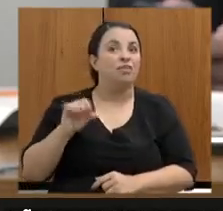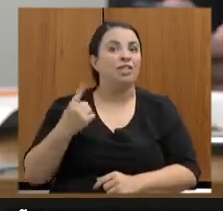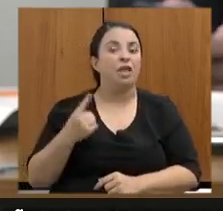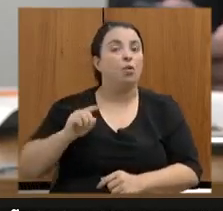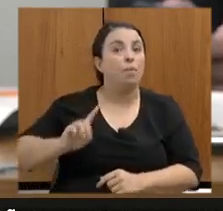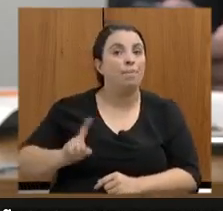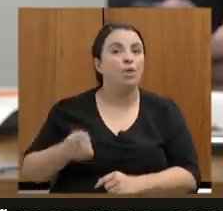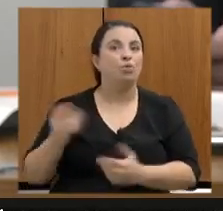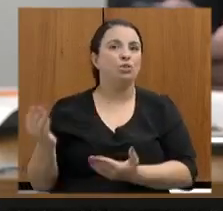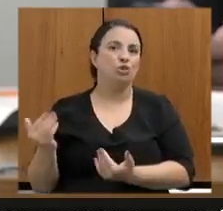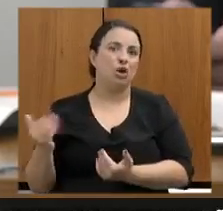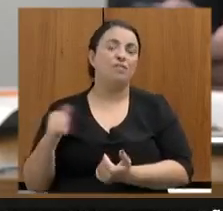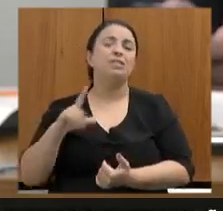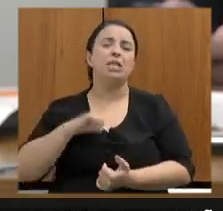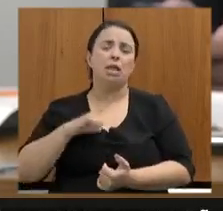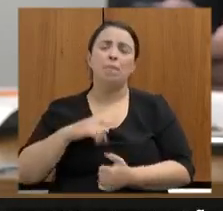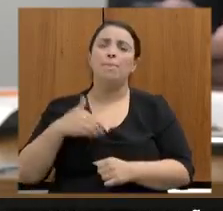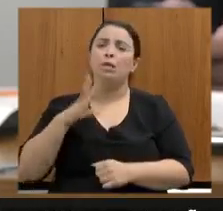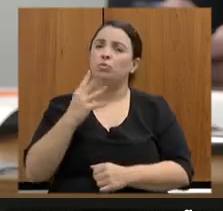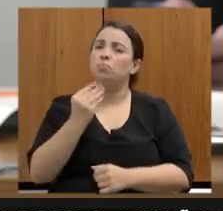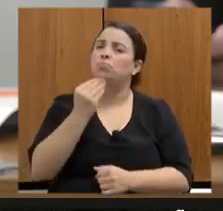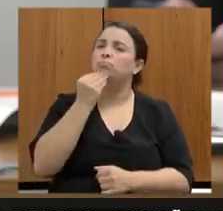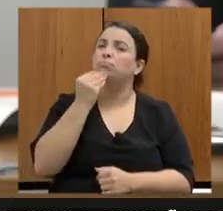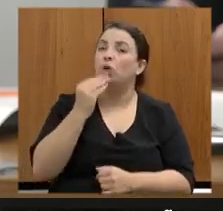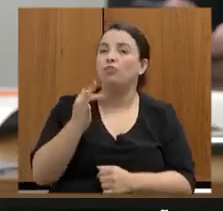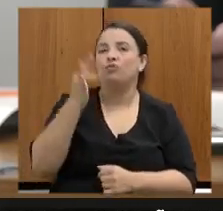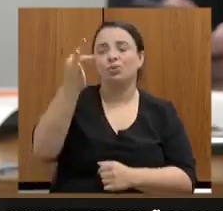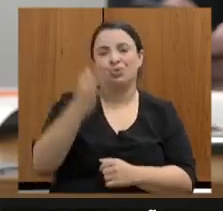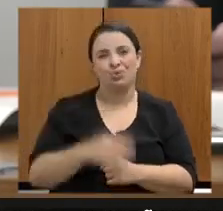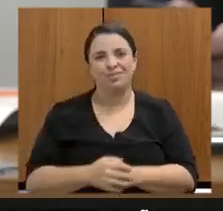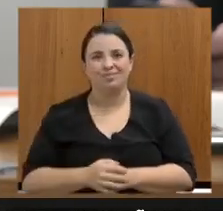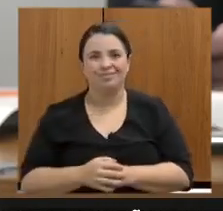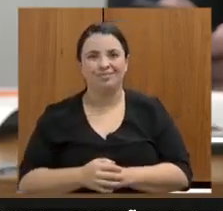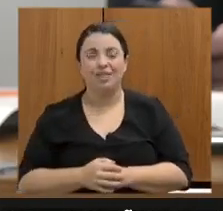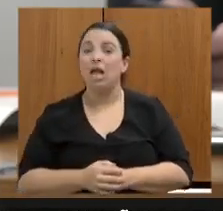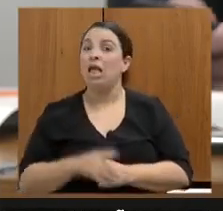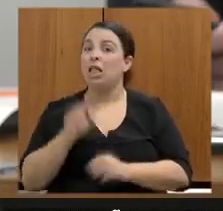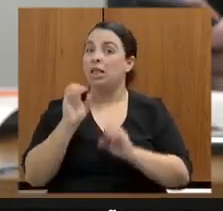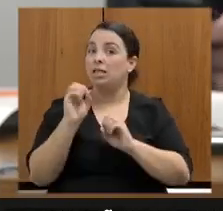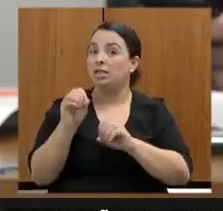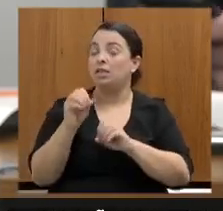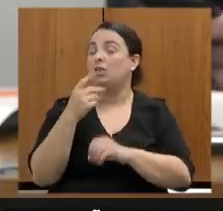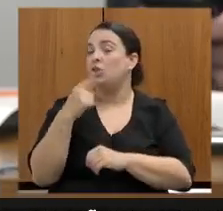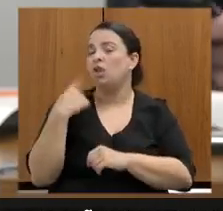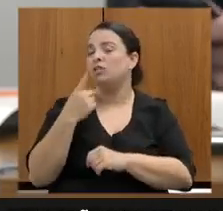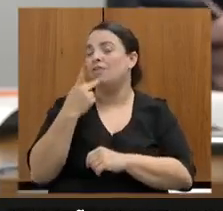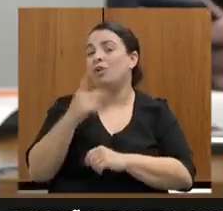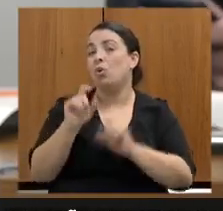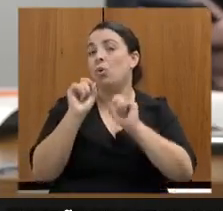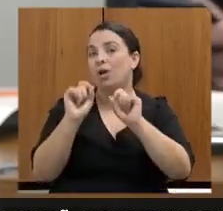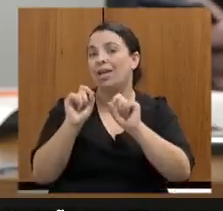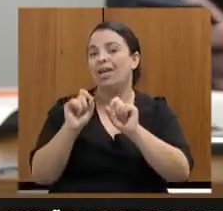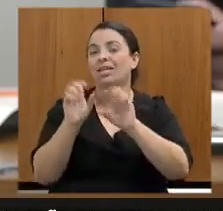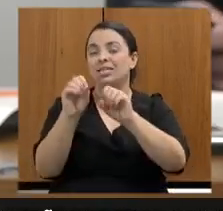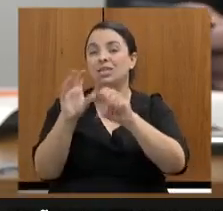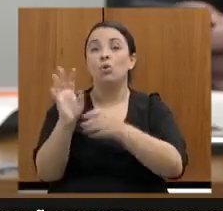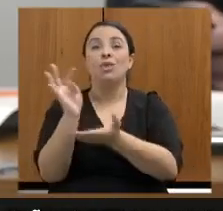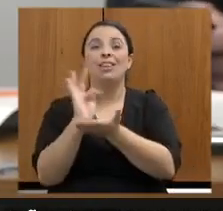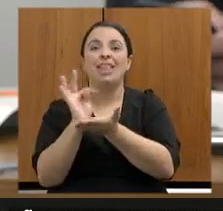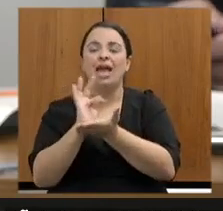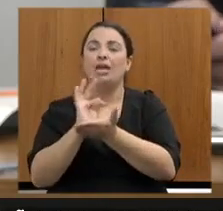jovens que vão ter mais oportunidades de futuro. A gente está falando do ensino técnico profissionalizante, do programa